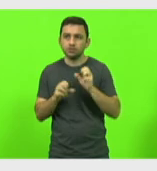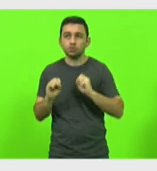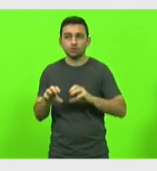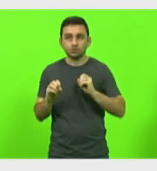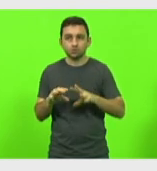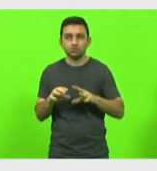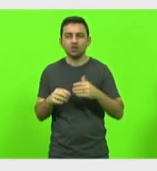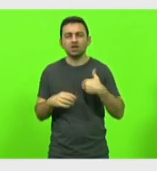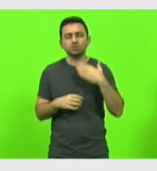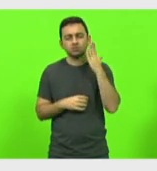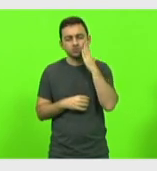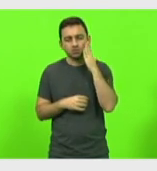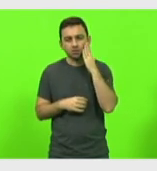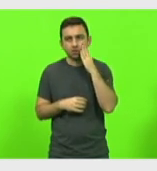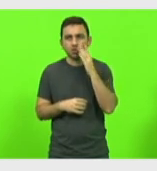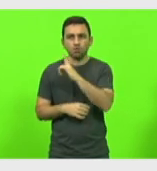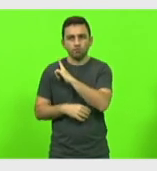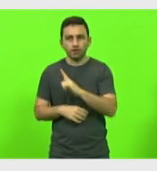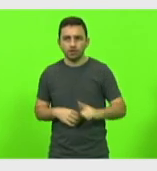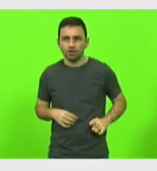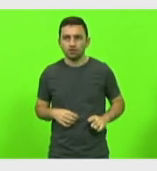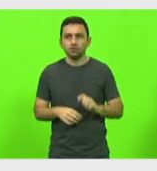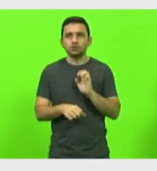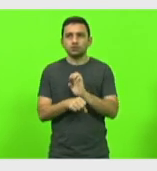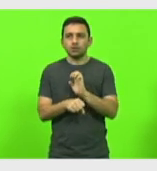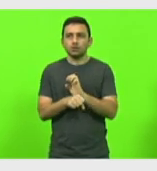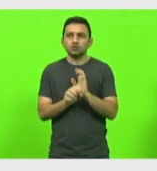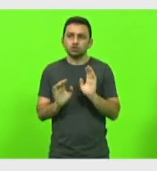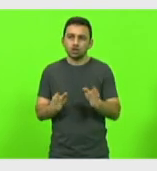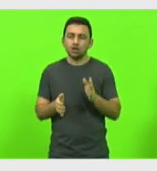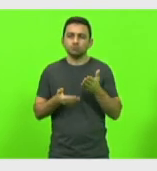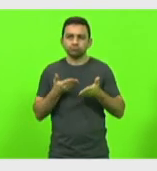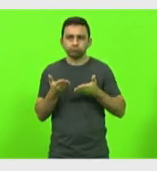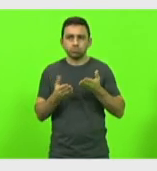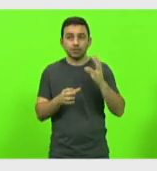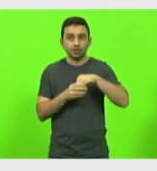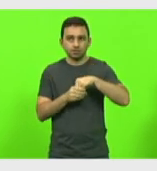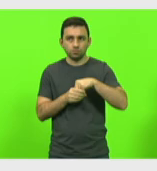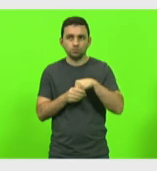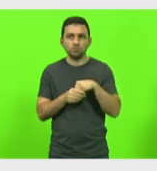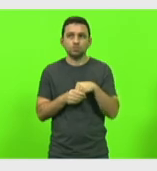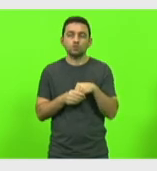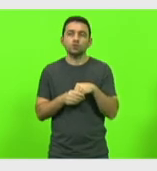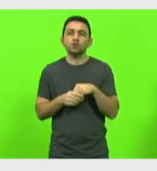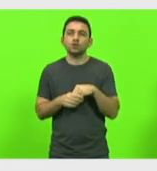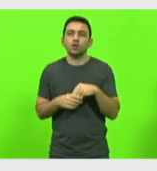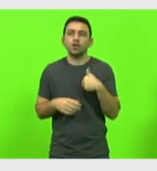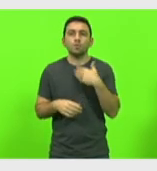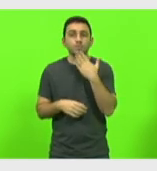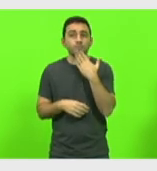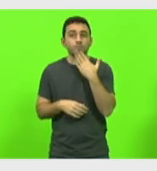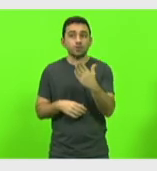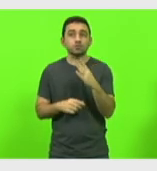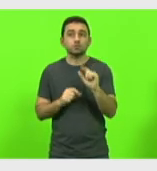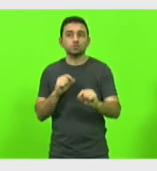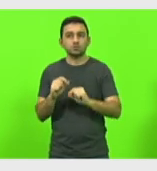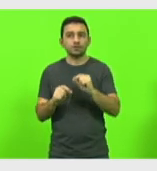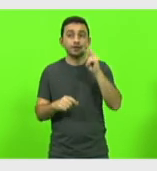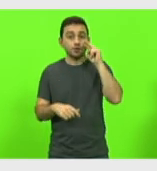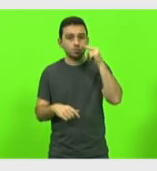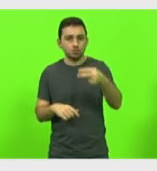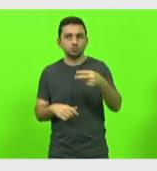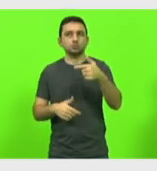E eu sei que, no âmbito do governo do Estado, estão tratando internamente disso. O pedido que eu faço é para que reconheça o